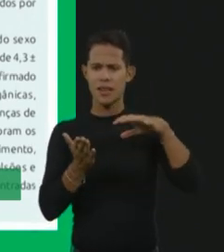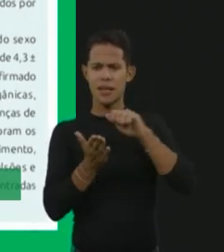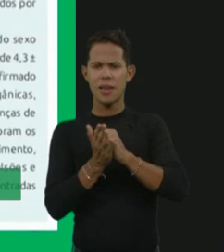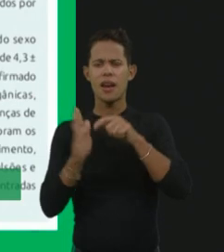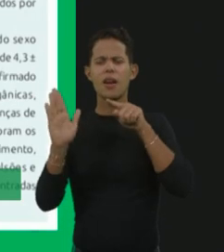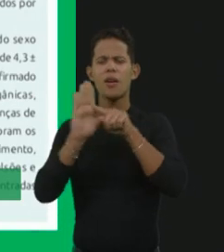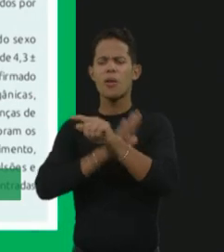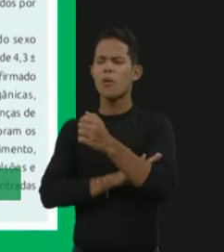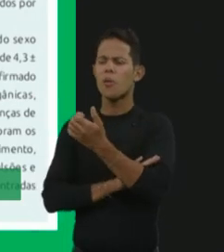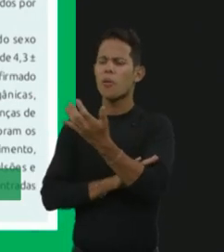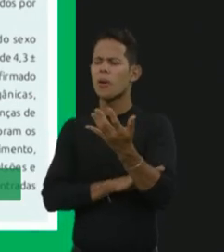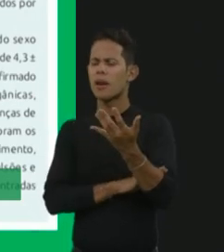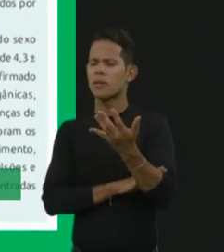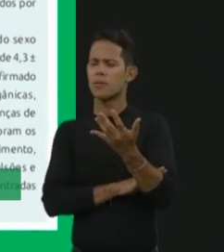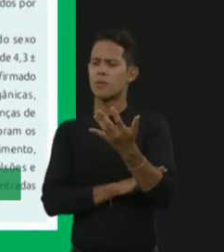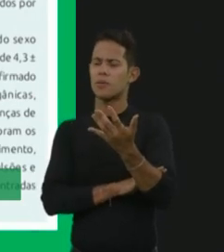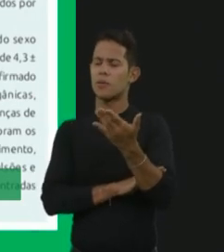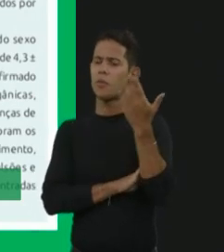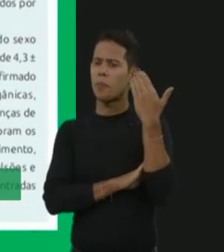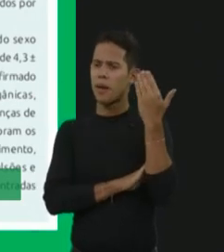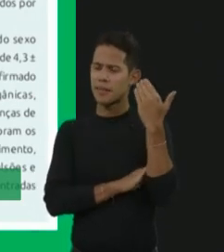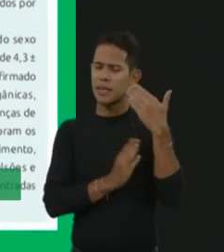É, desde o início, assim, da Camus.